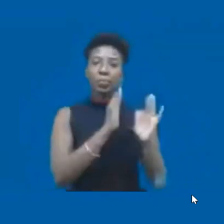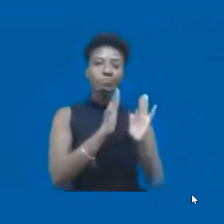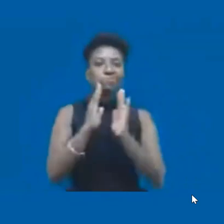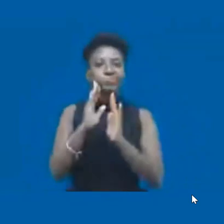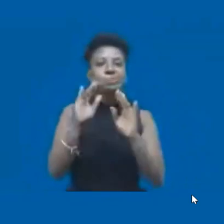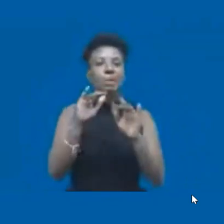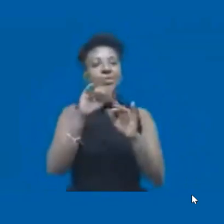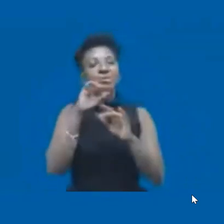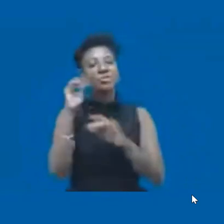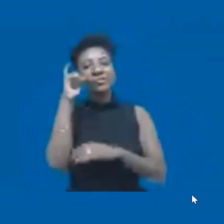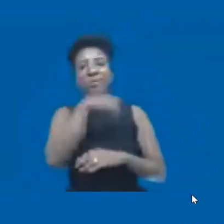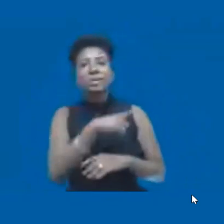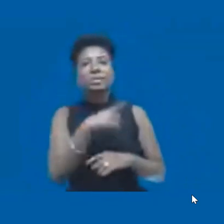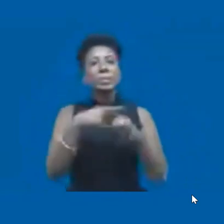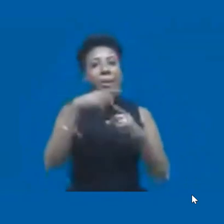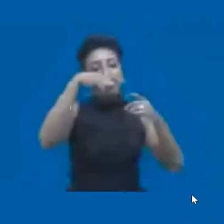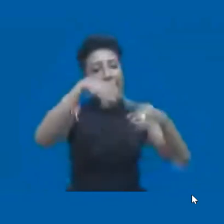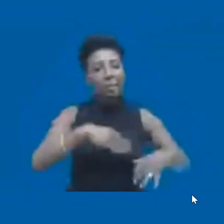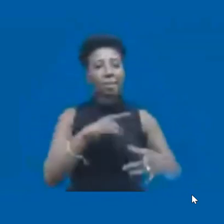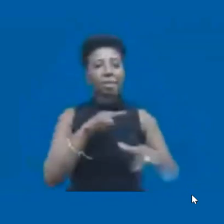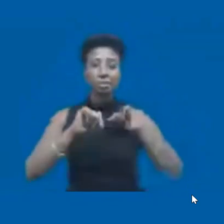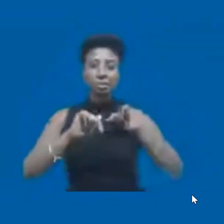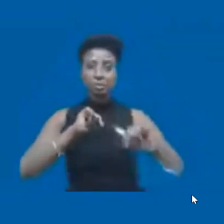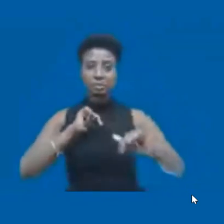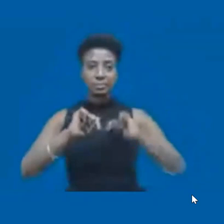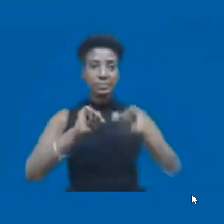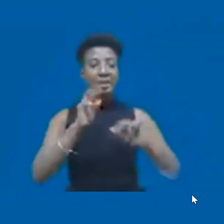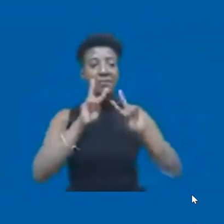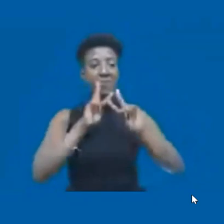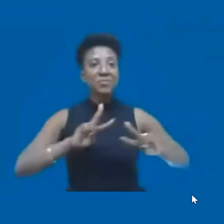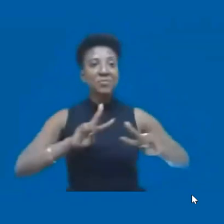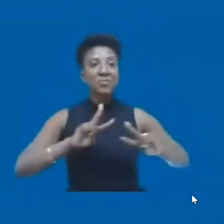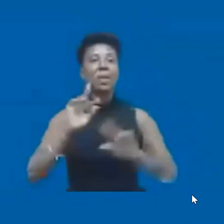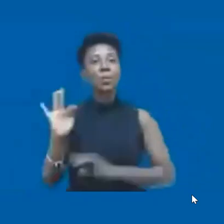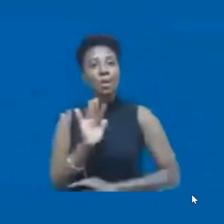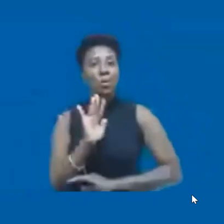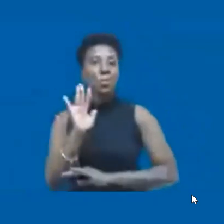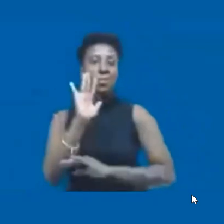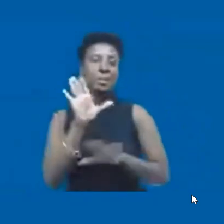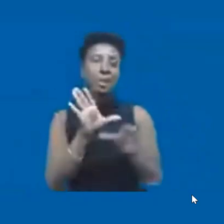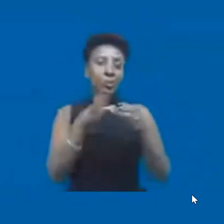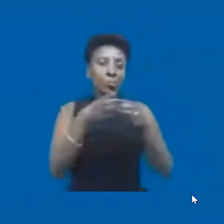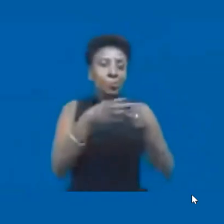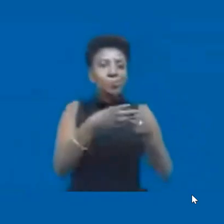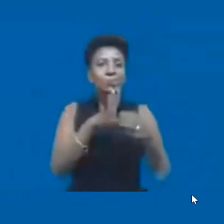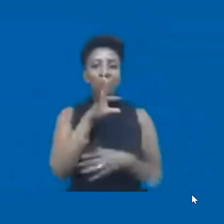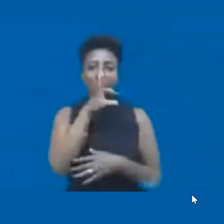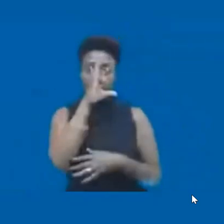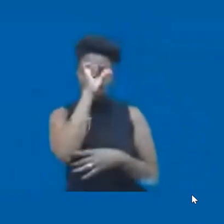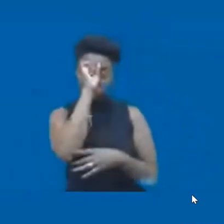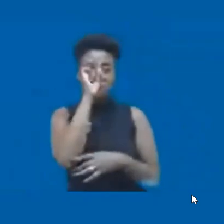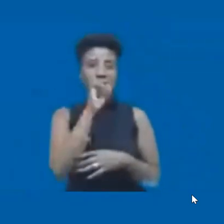prejudicada, onde perderam seus empregos, a gente vê uma comunidade com tecido social muito fortalecido,